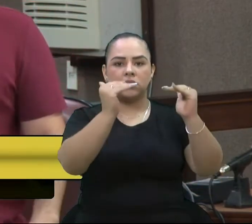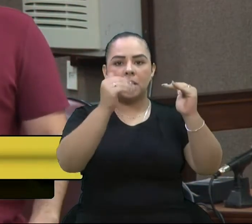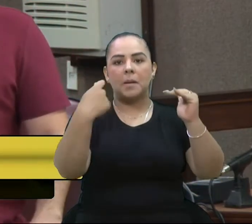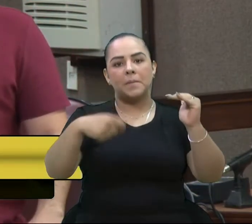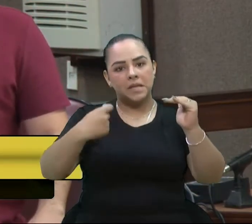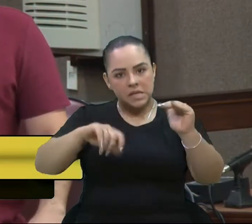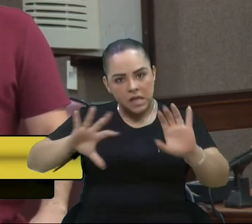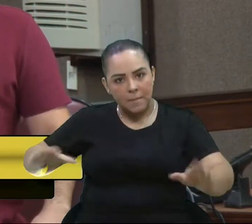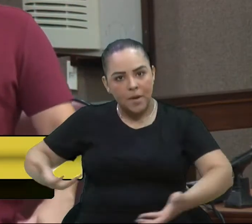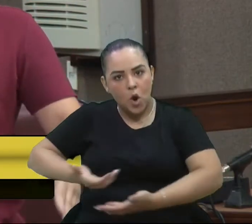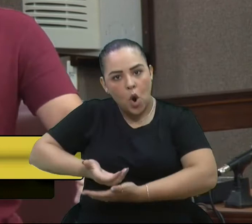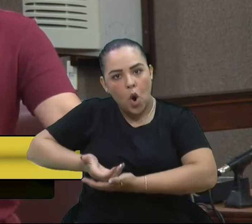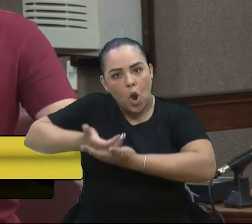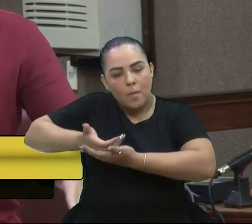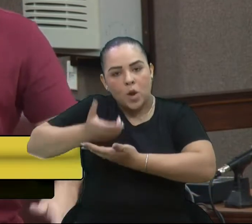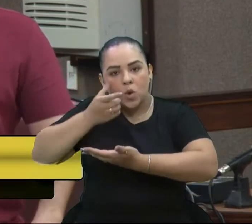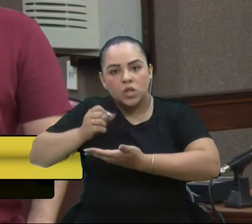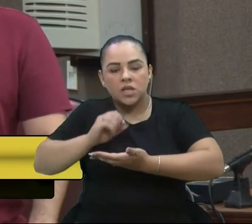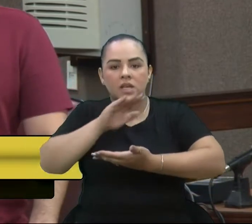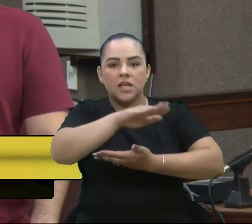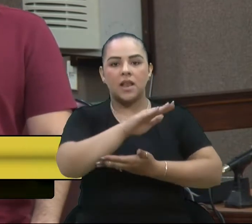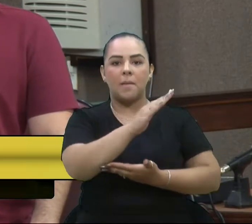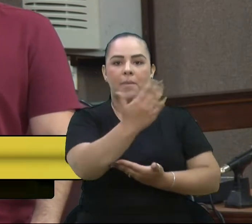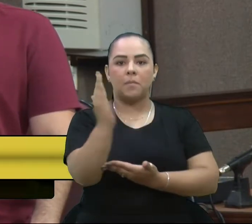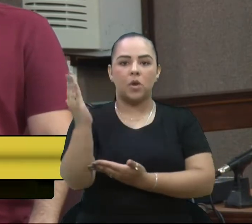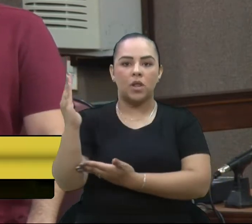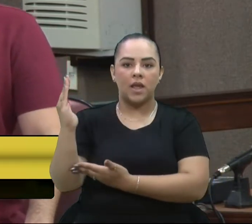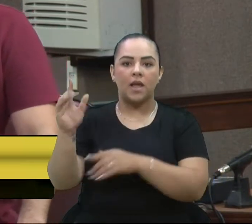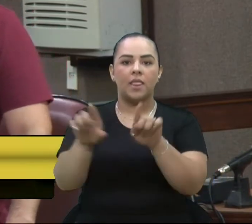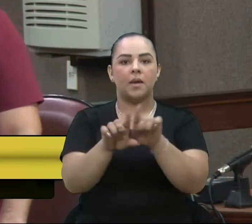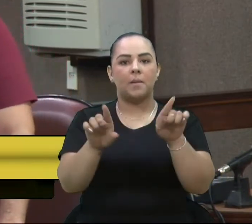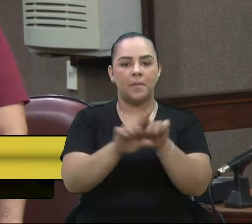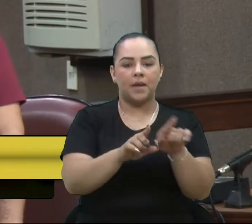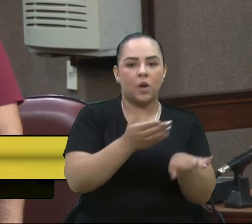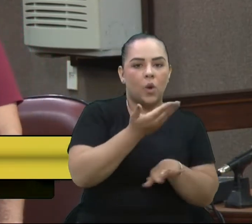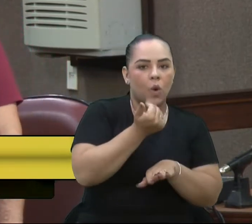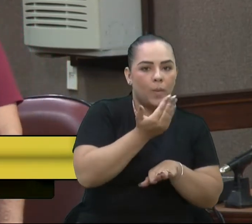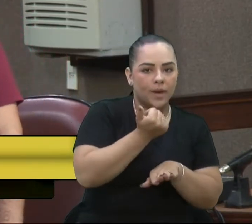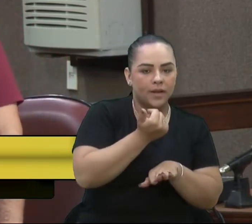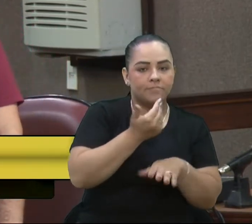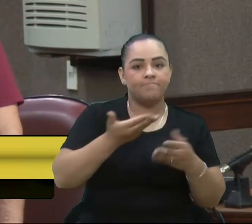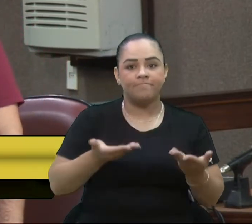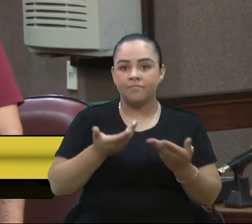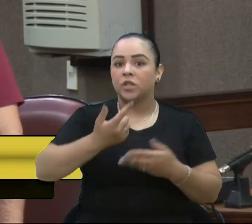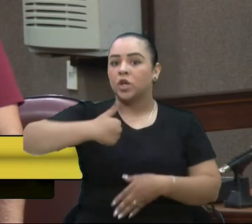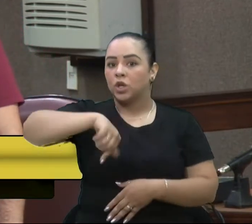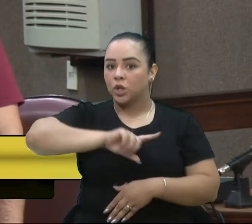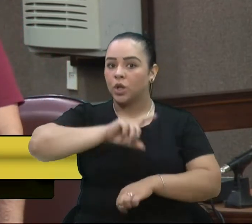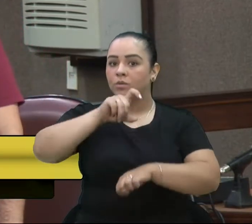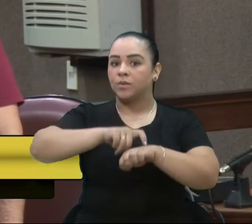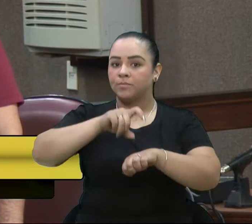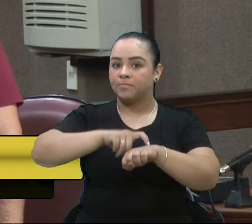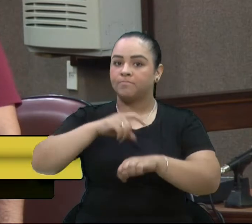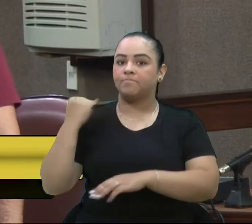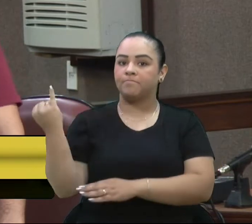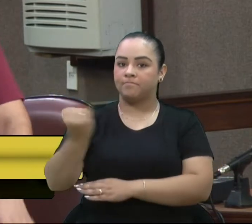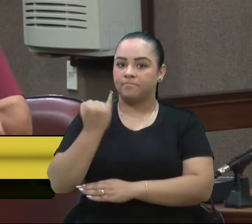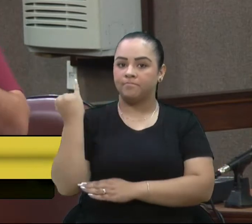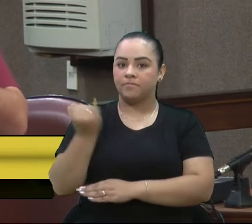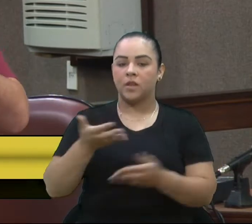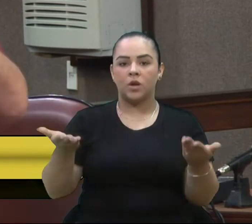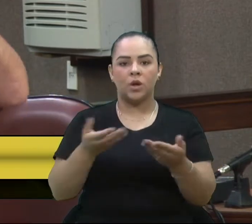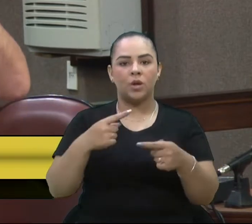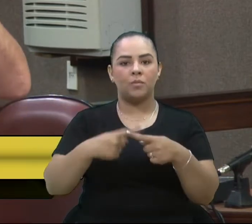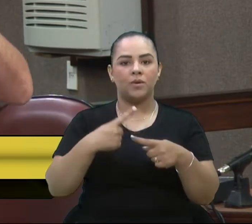acessar a biblioteca, para acessar o refeitório. Então, nós estamos chegando num momento importante, Caxias do Sul é